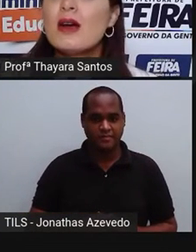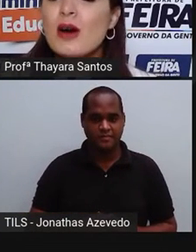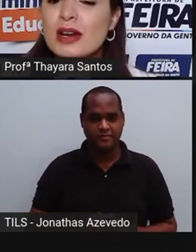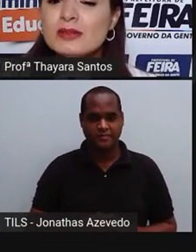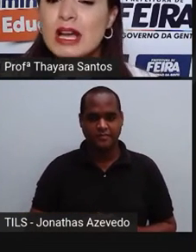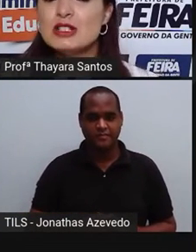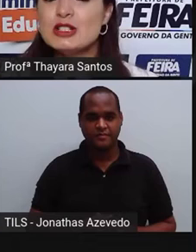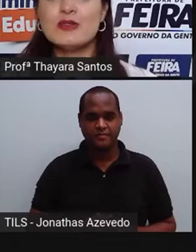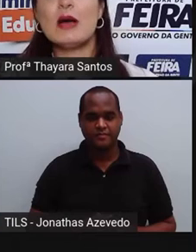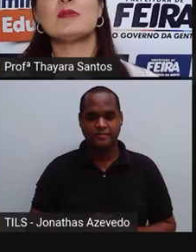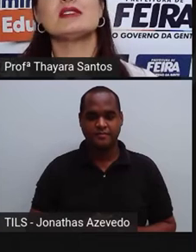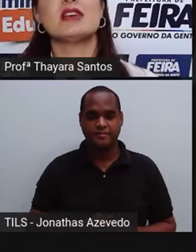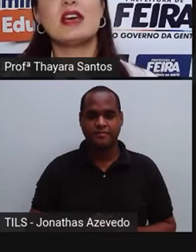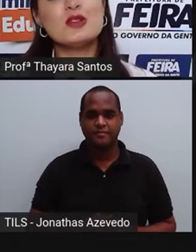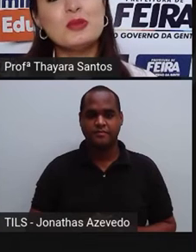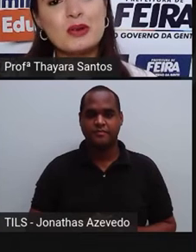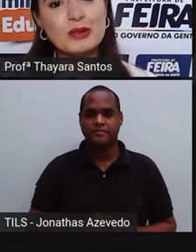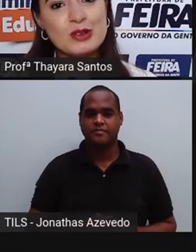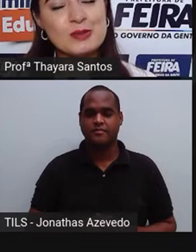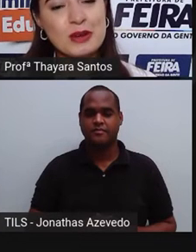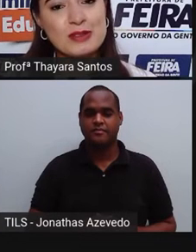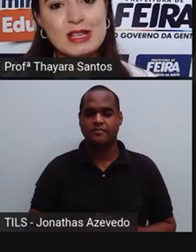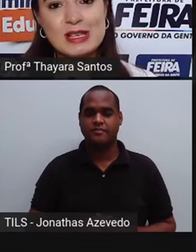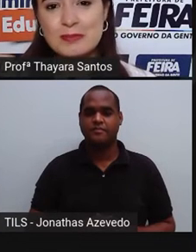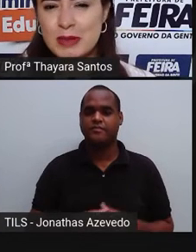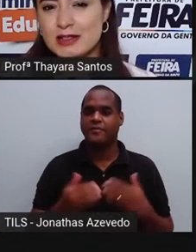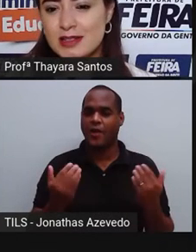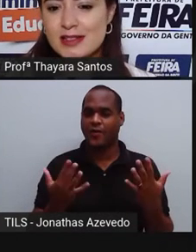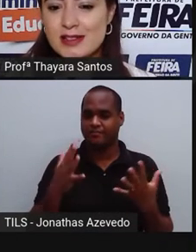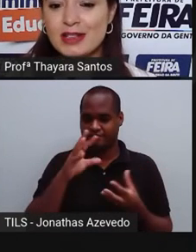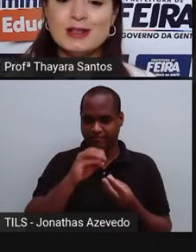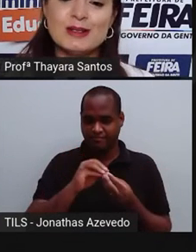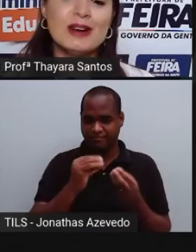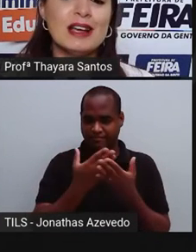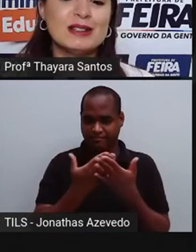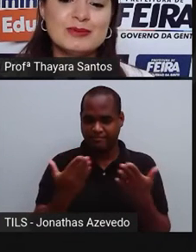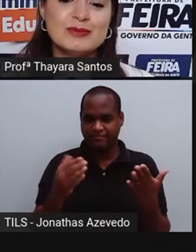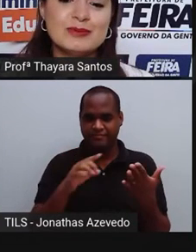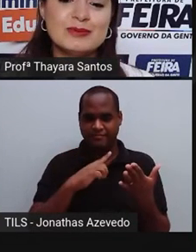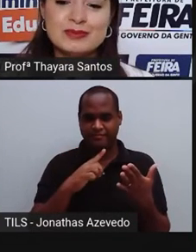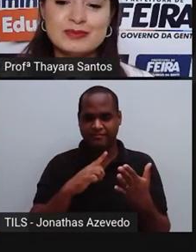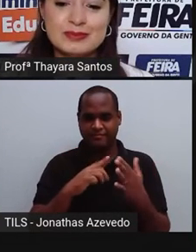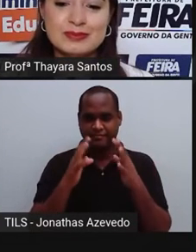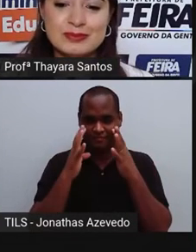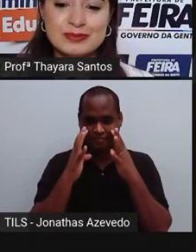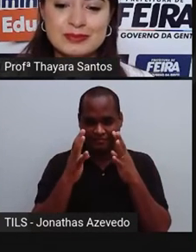E agora, a gente vai para esse resuminho que eu trouxe para vocês. Presta atenção aí do outro lado.